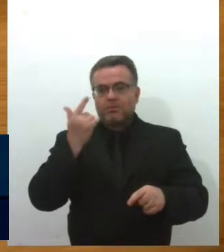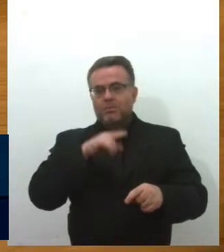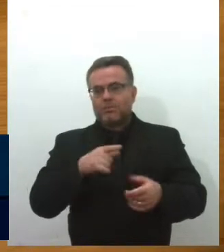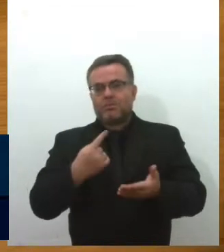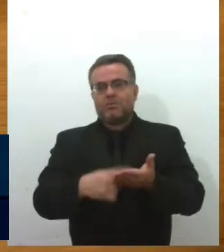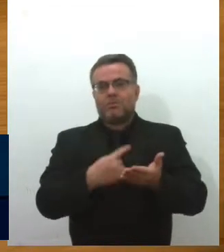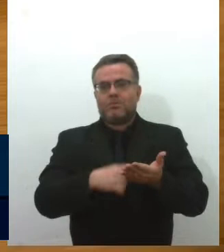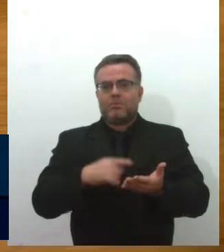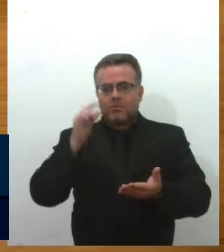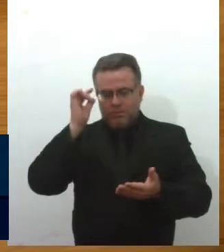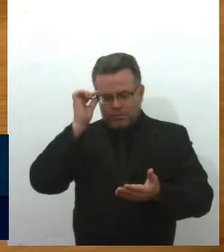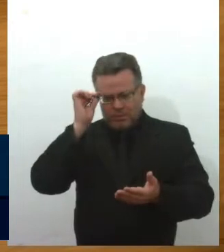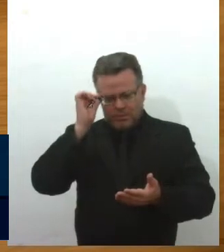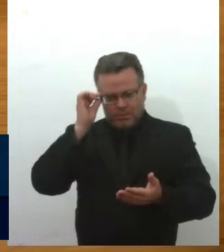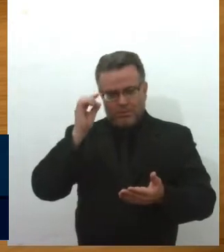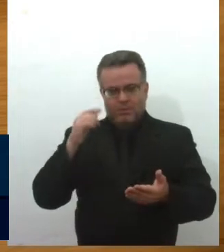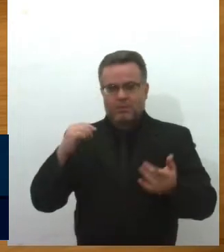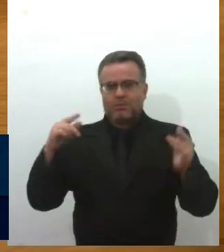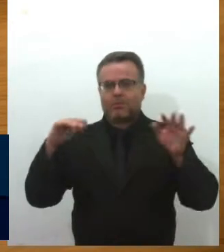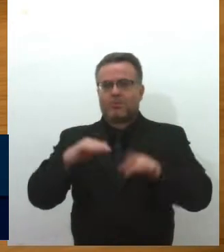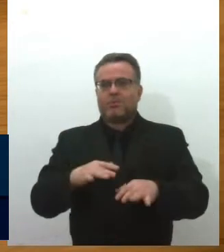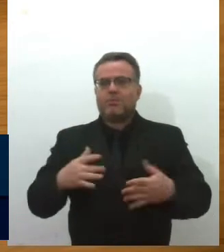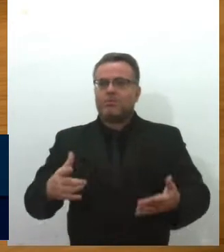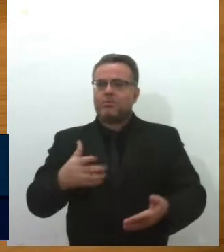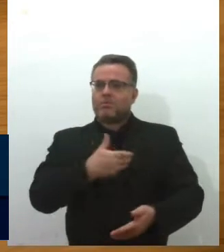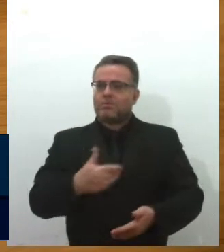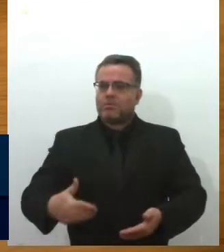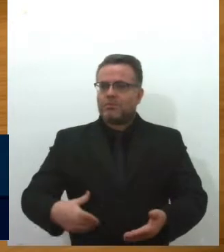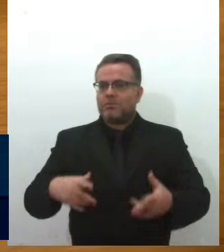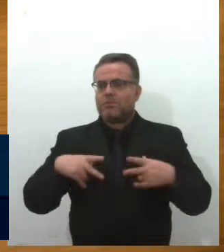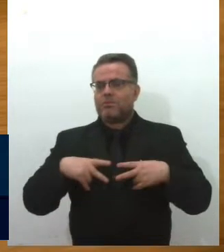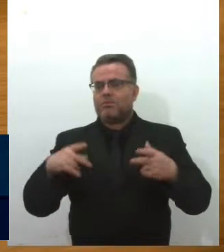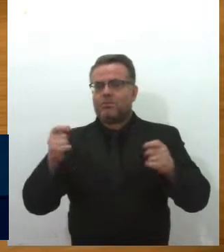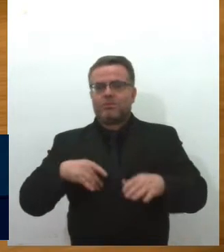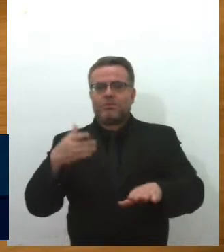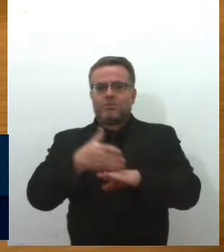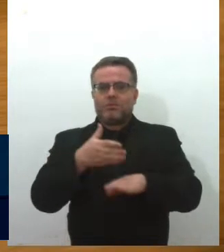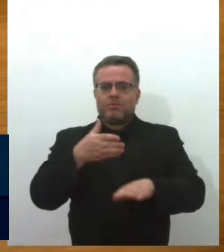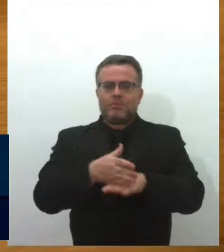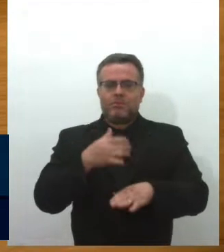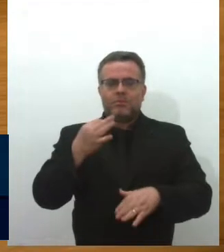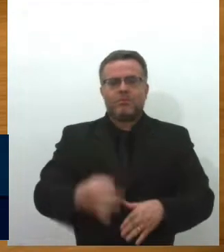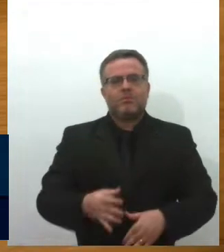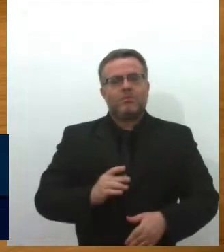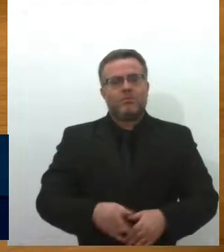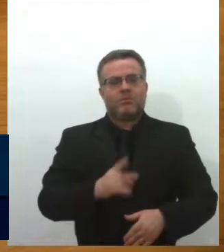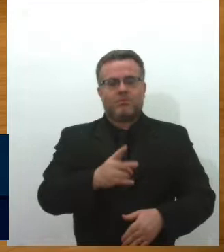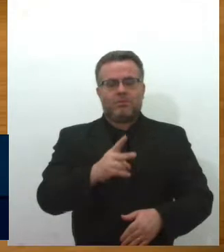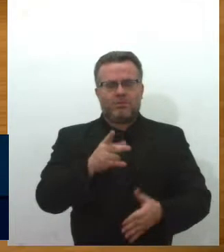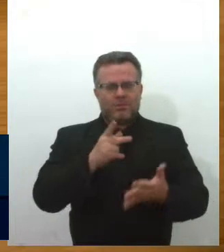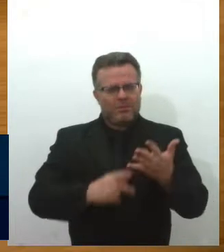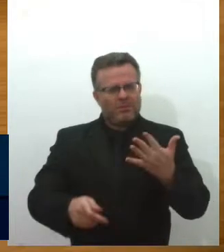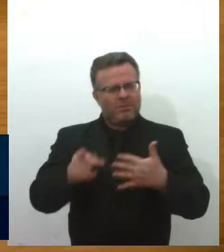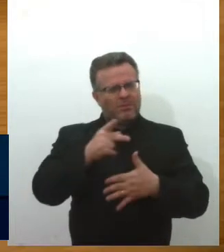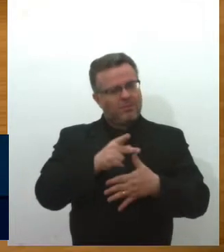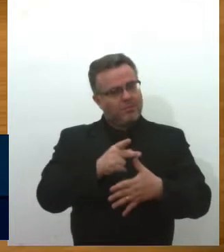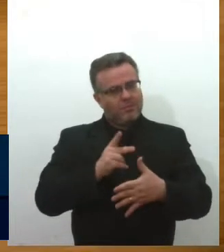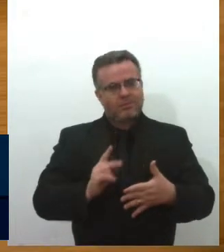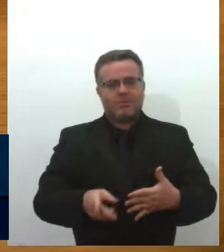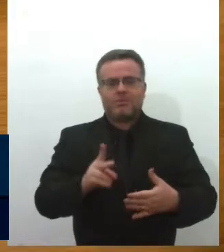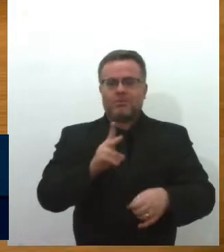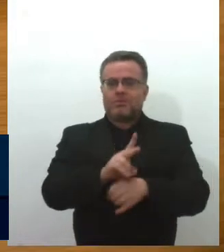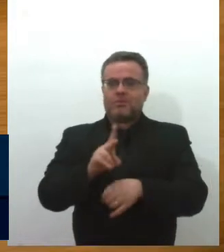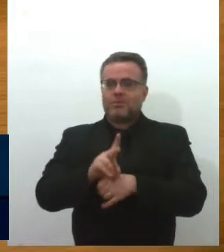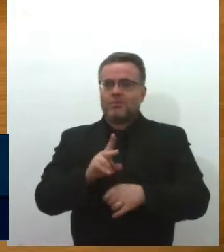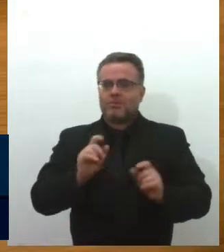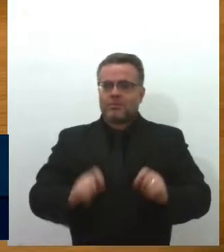estabelecimentos públicos e privados já terem acesso com dignidade e prioridade de atendimento.